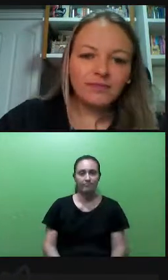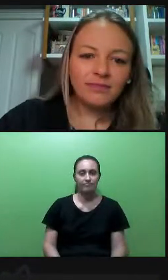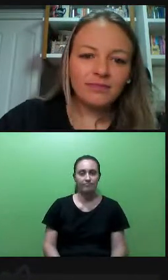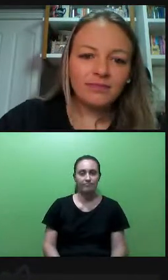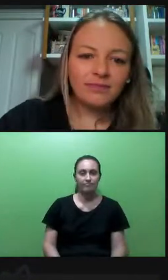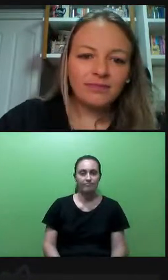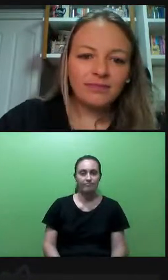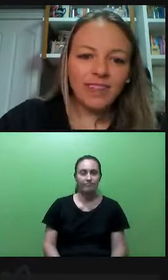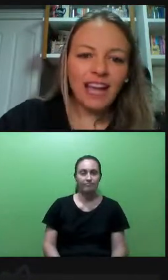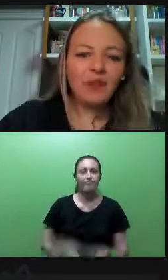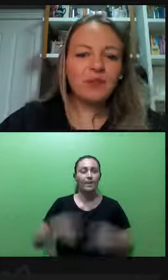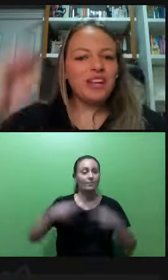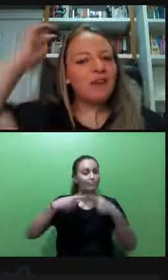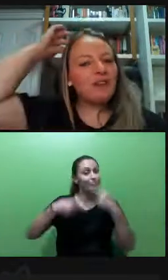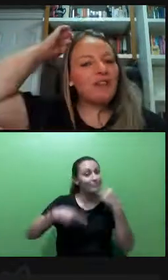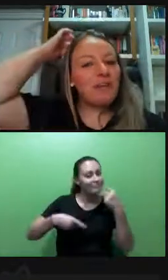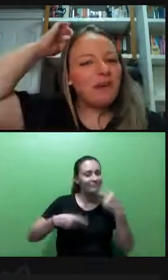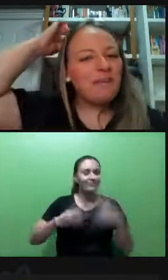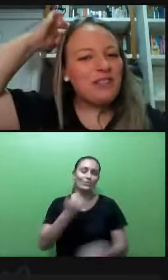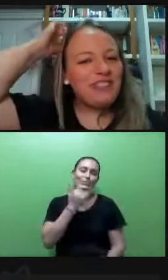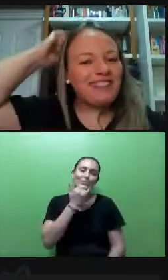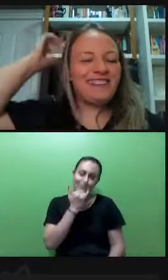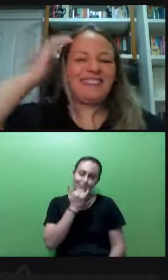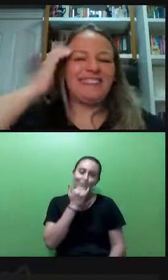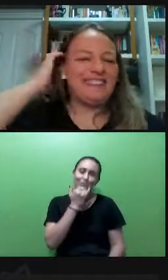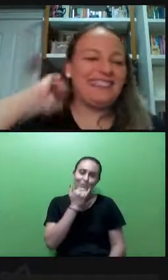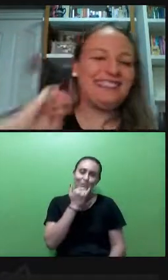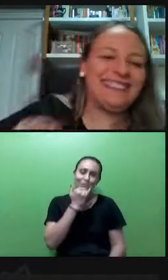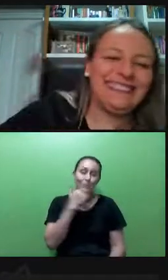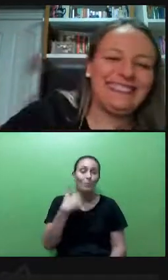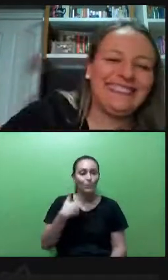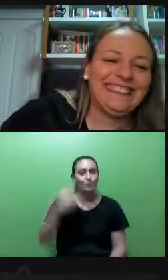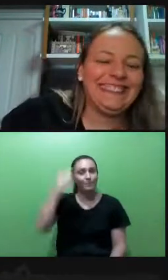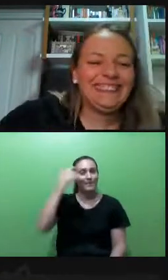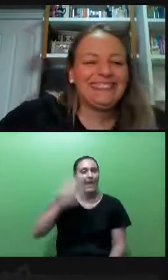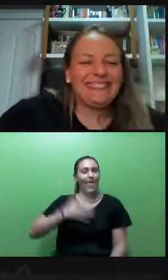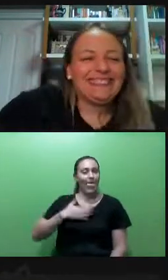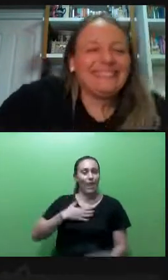Travou aqui para mim, e daí se for... Ah, eu achei que para mim tinha travado.